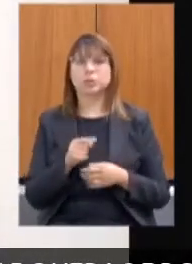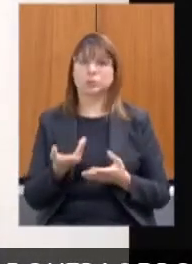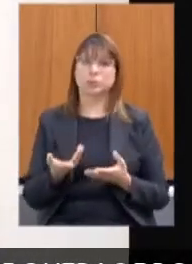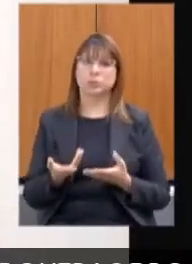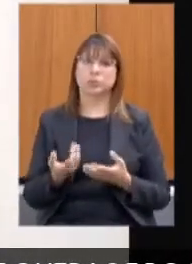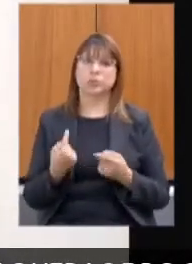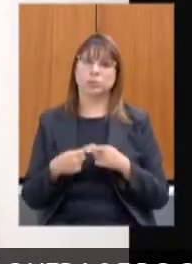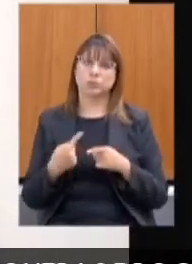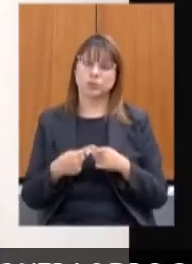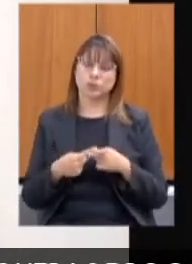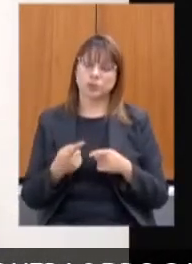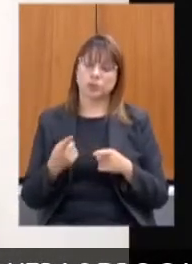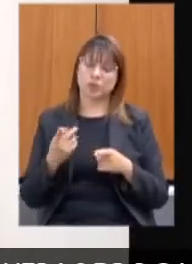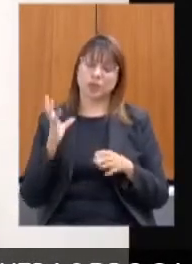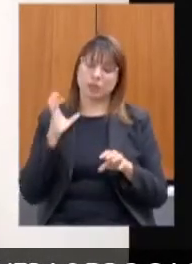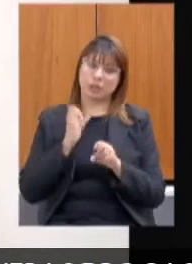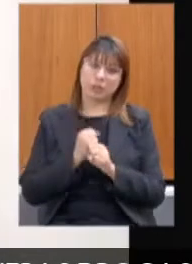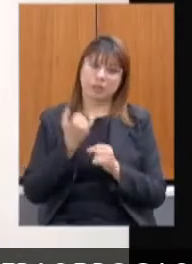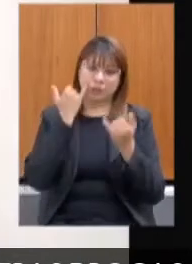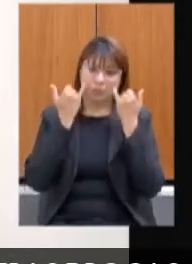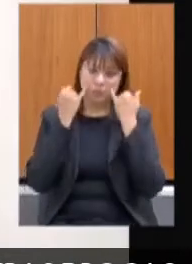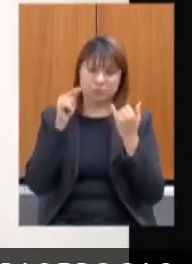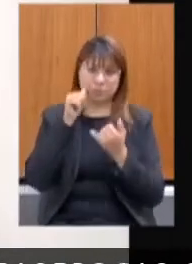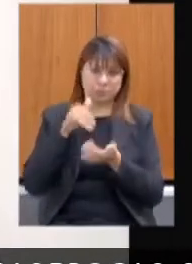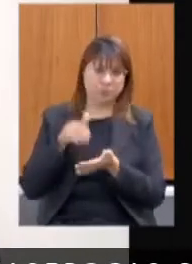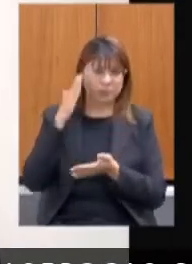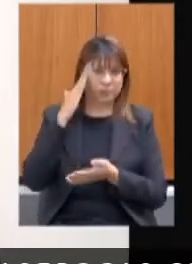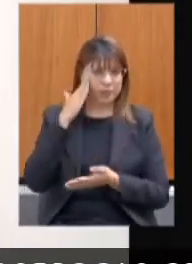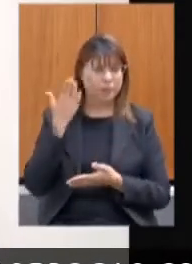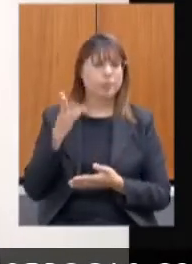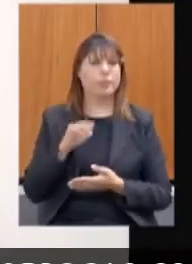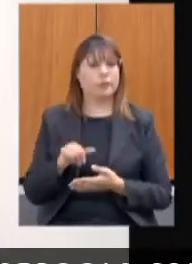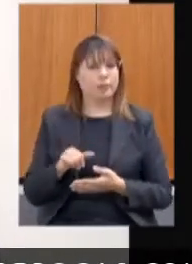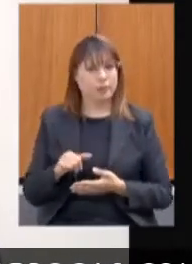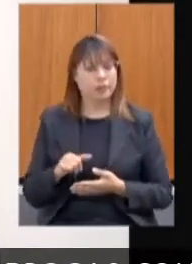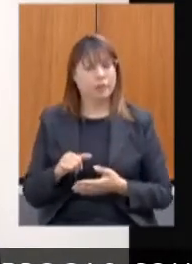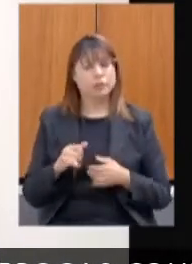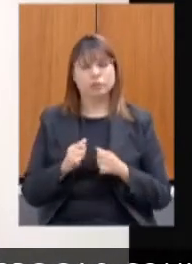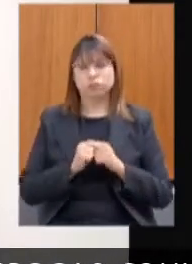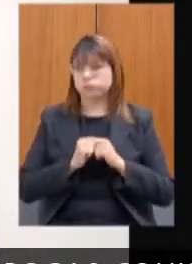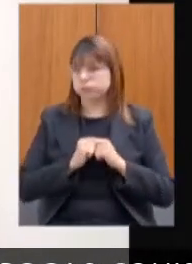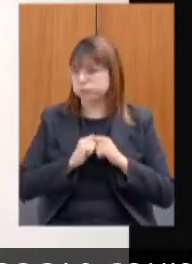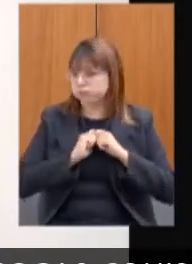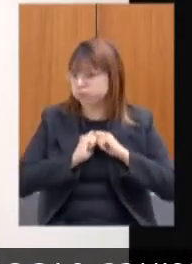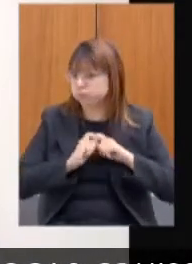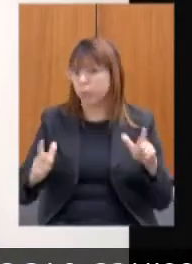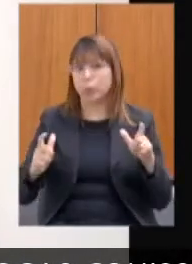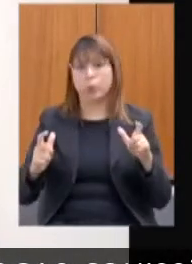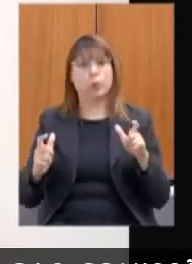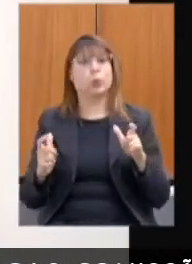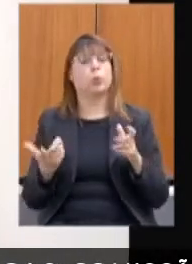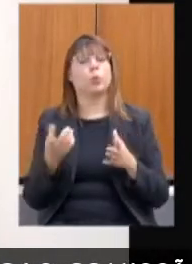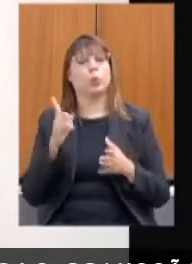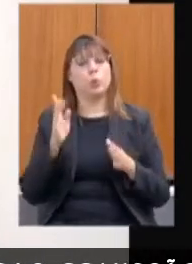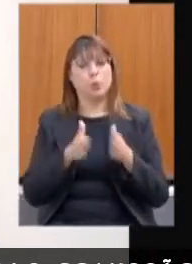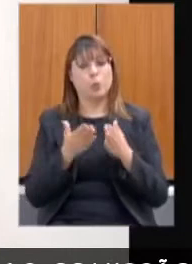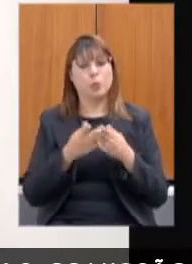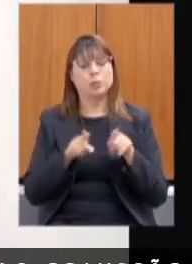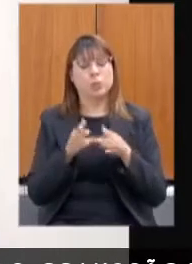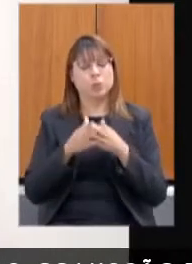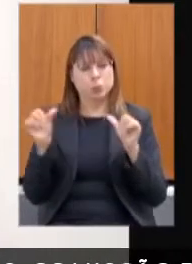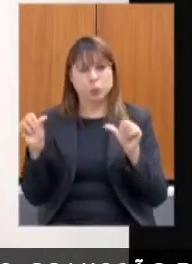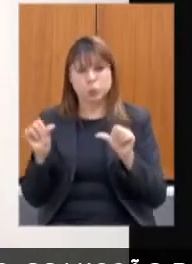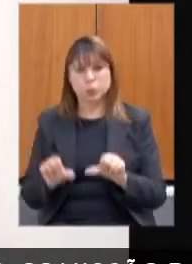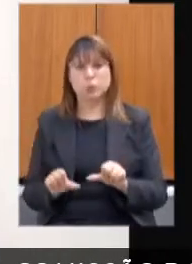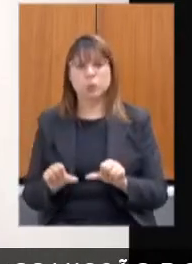todos os dados, a secretária sabe disso, vai haver uma explosão de pobreza, pobreza extrema, ainda mais com o